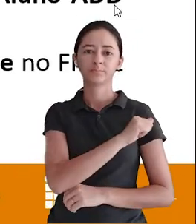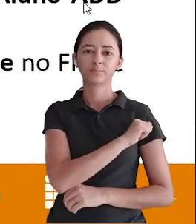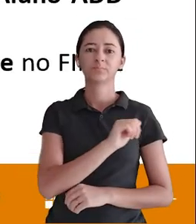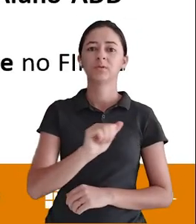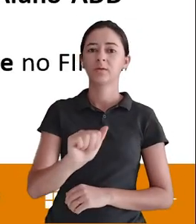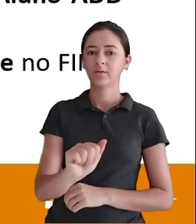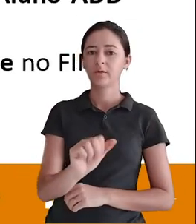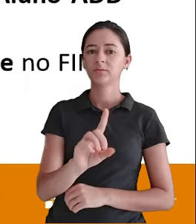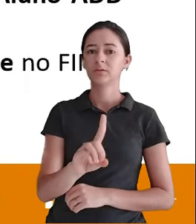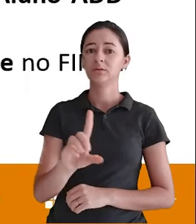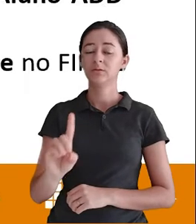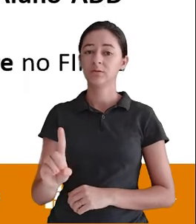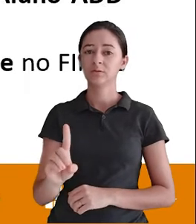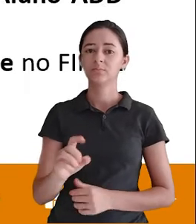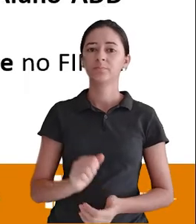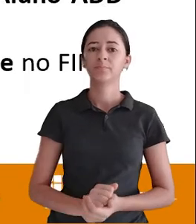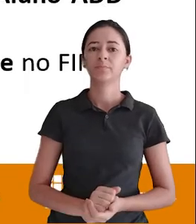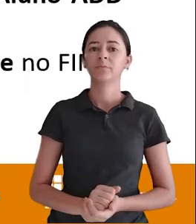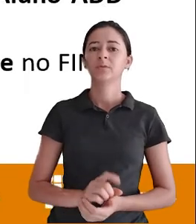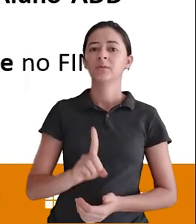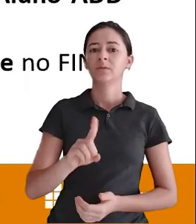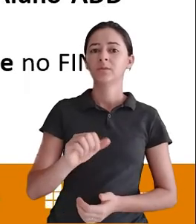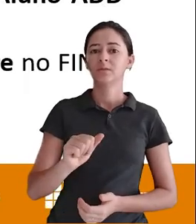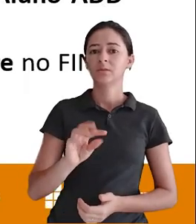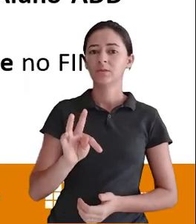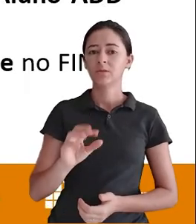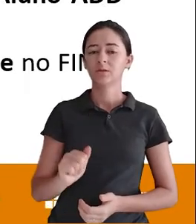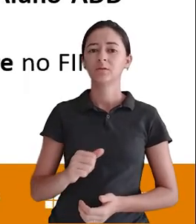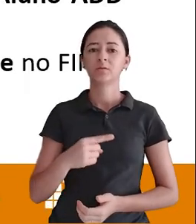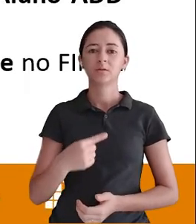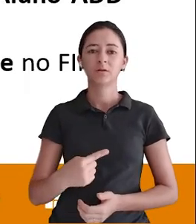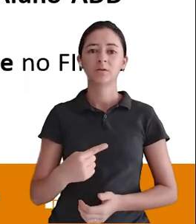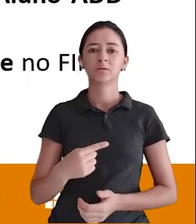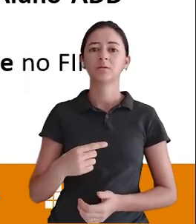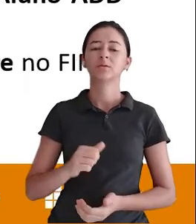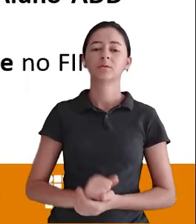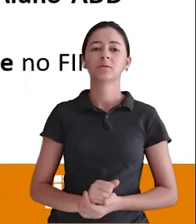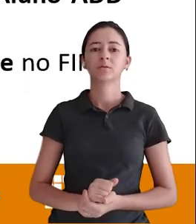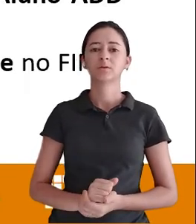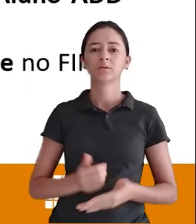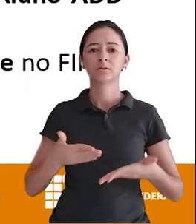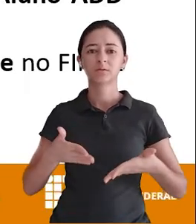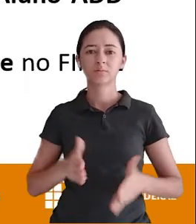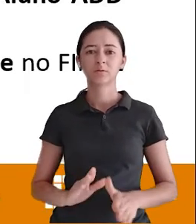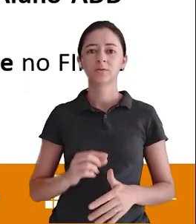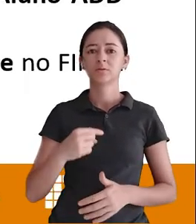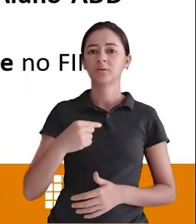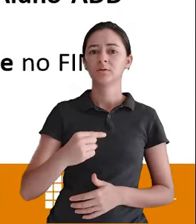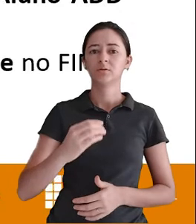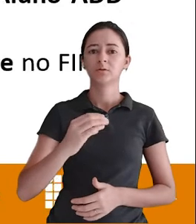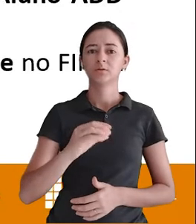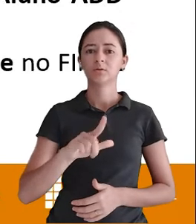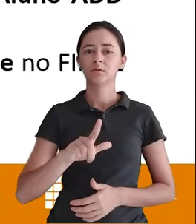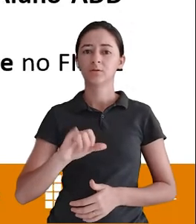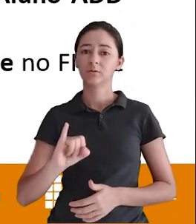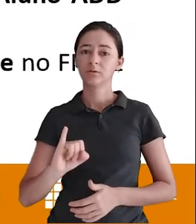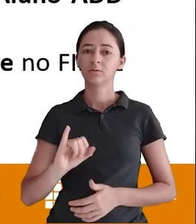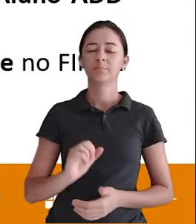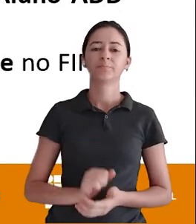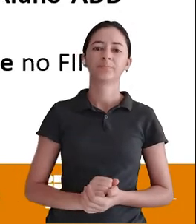ADD Data Underline Nascimento Underline Cliente Mesmo que o exercício Esteja pedindo